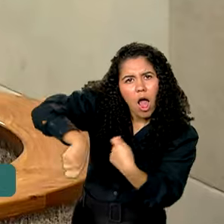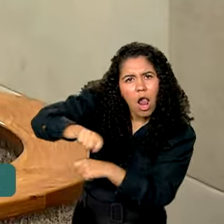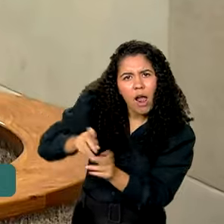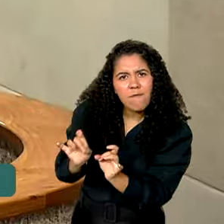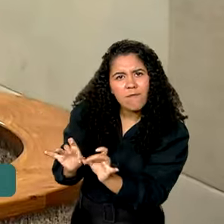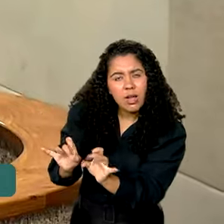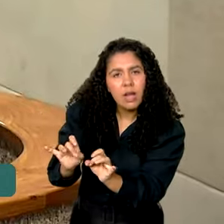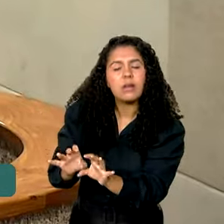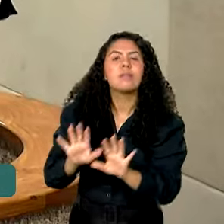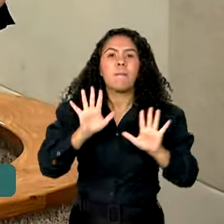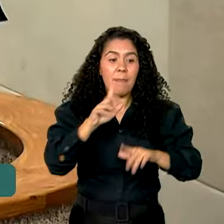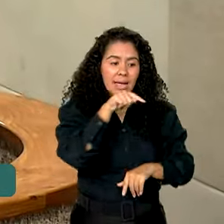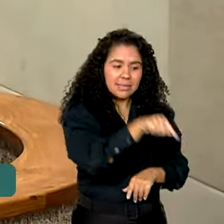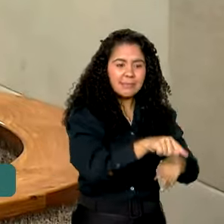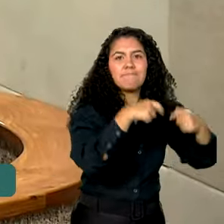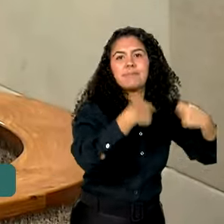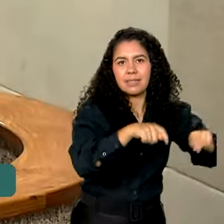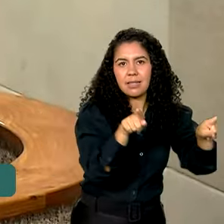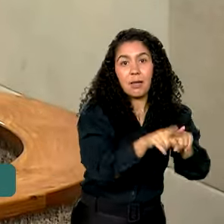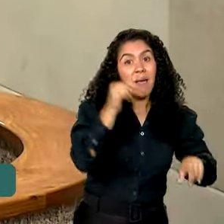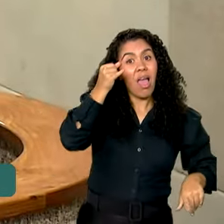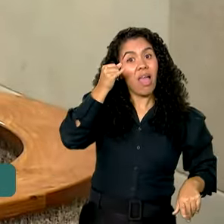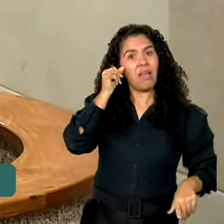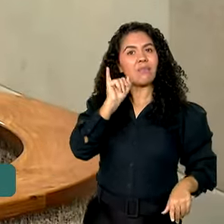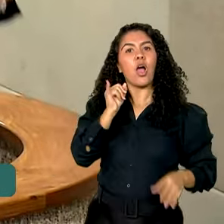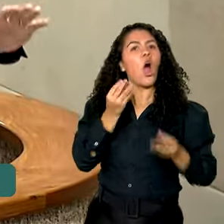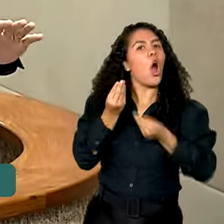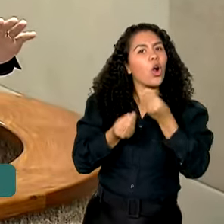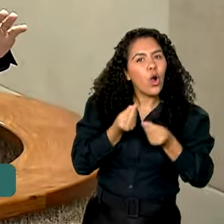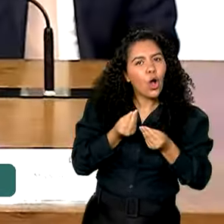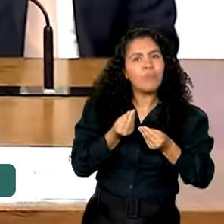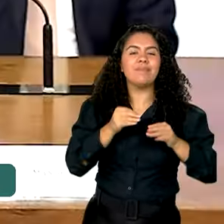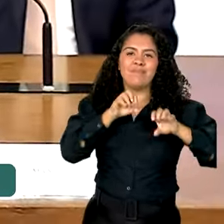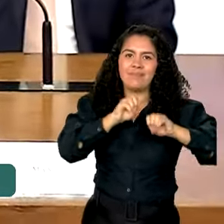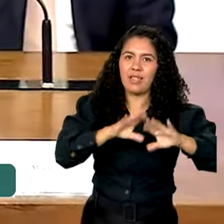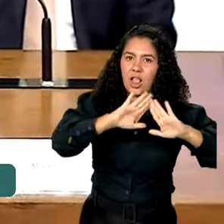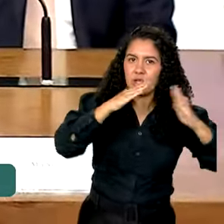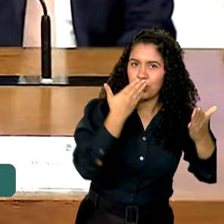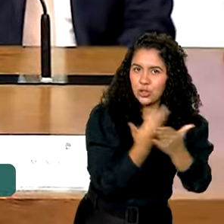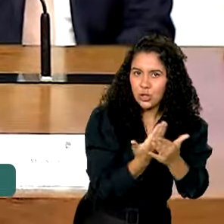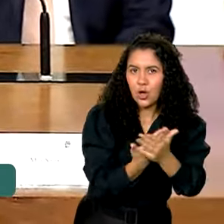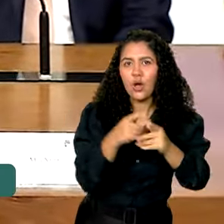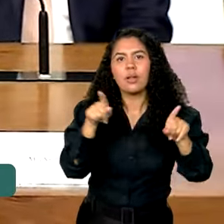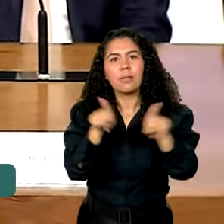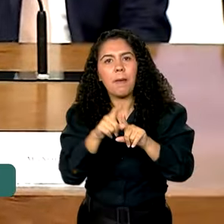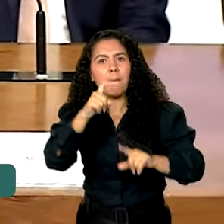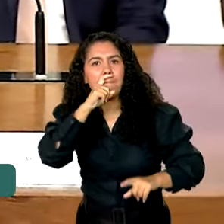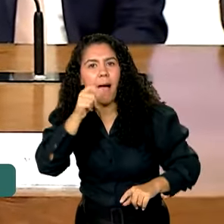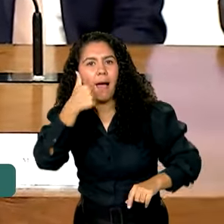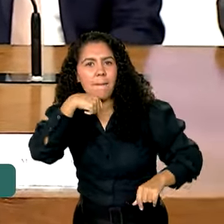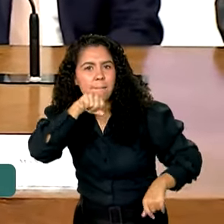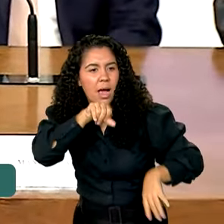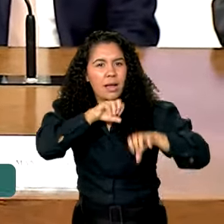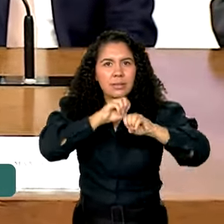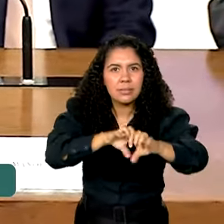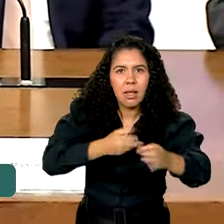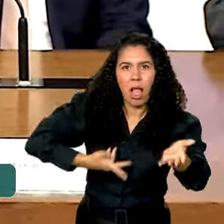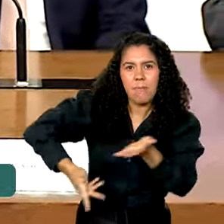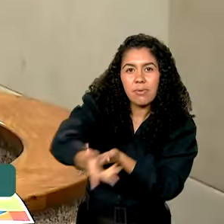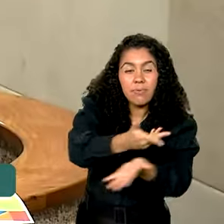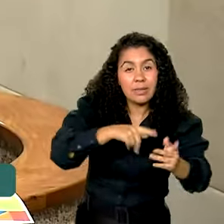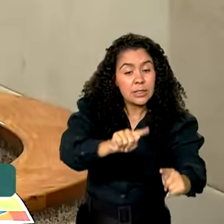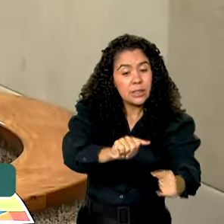trabalhar fortemente a prevenção. E a prevenção se faz através das escolas, envolvendo os pais, dos alunos. Esse é um desafio